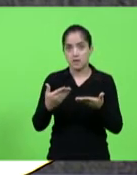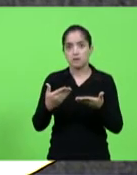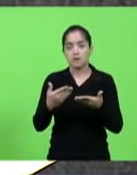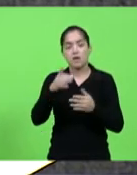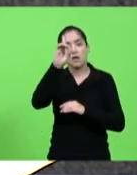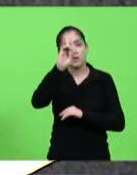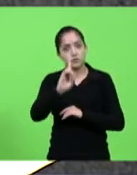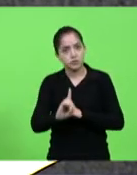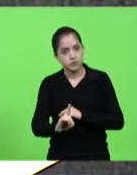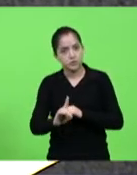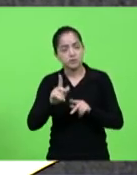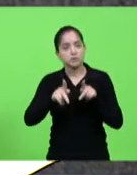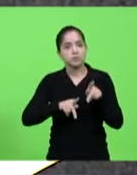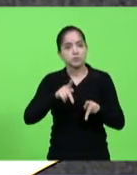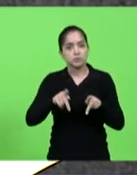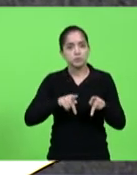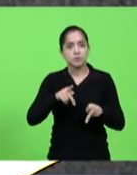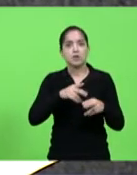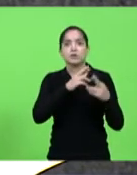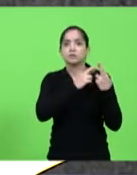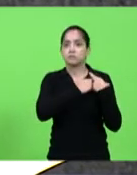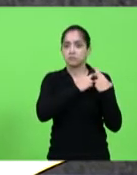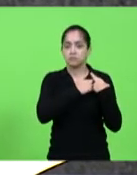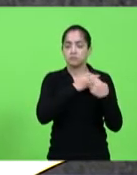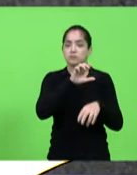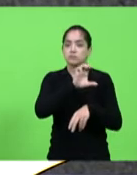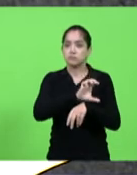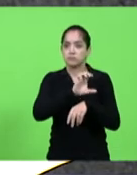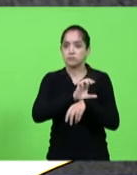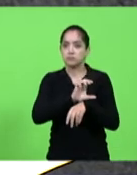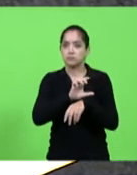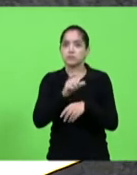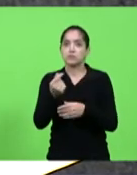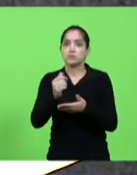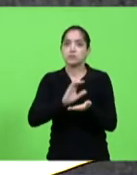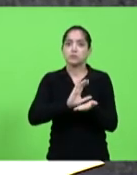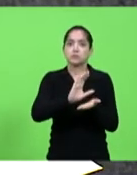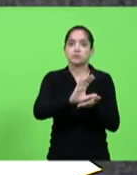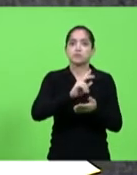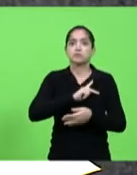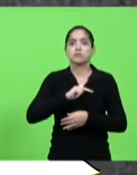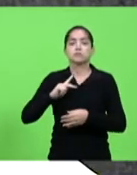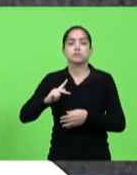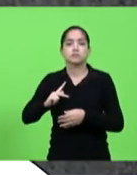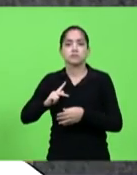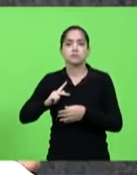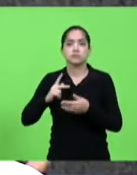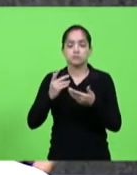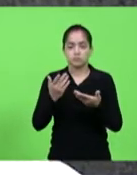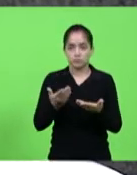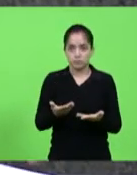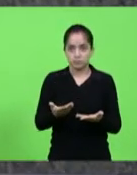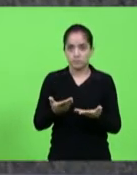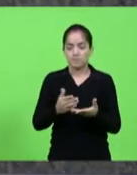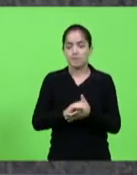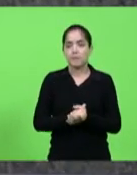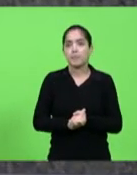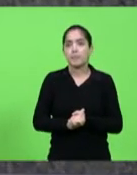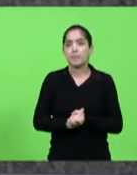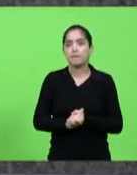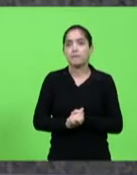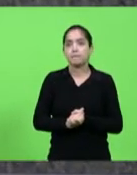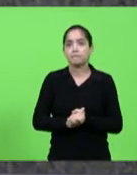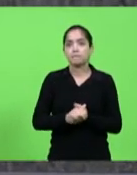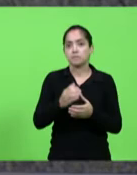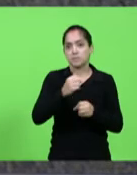povo, dever do Estado com financiamento público, conforme clama o mote da Conferência de Assistência Social de